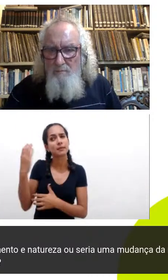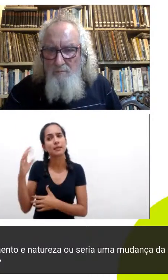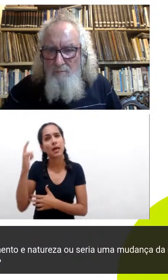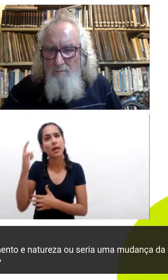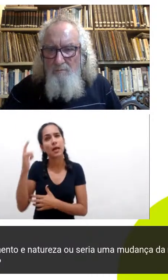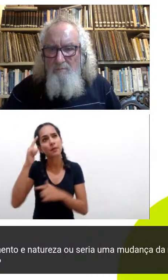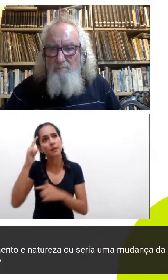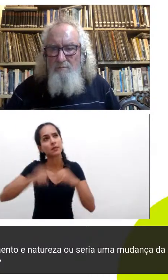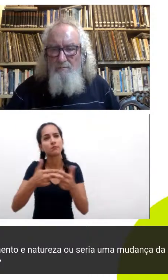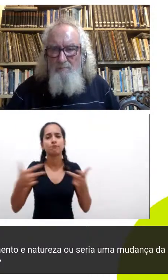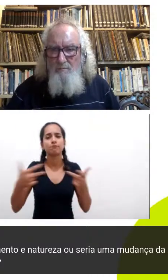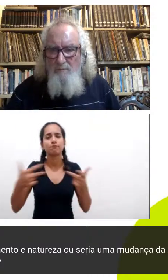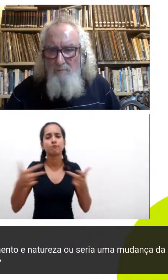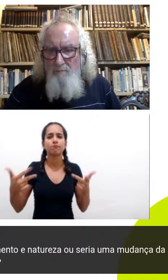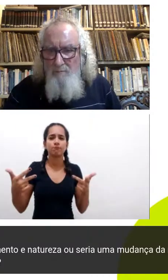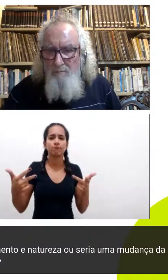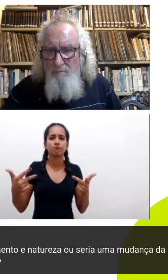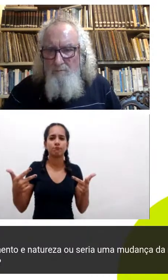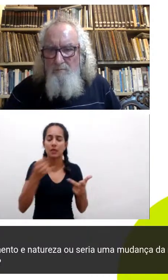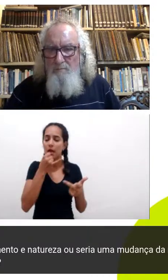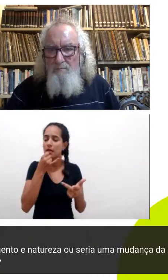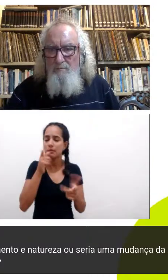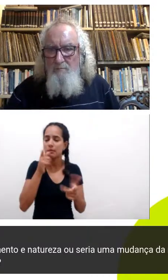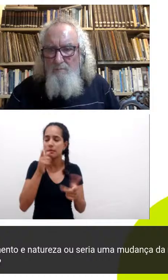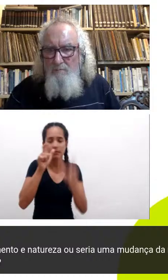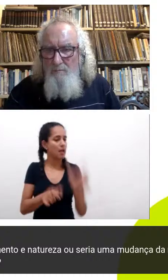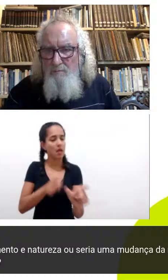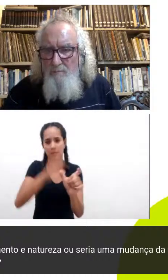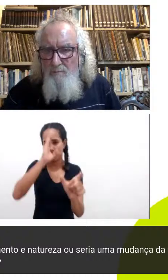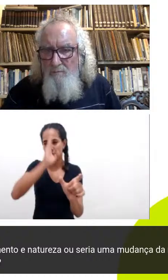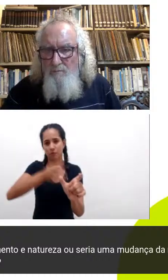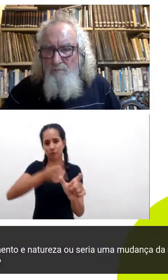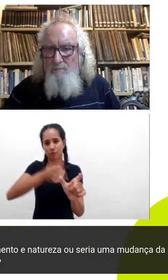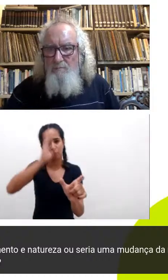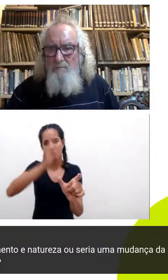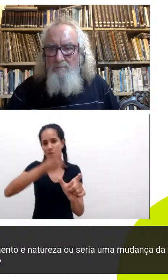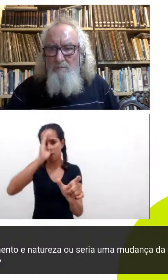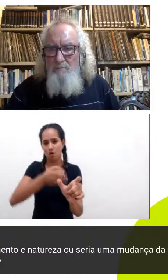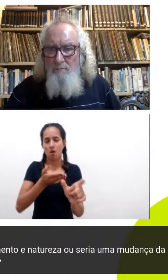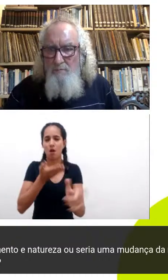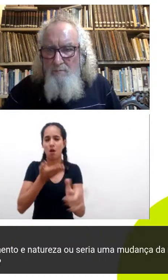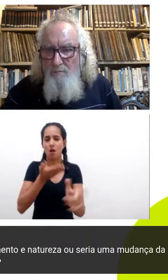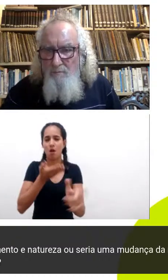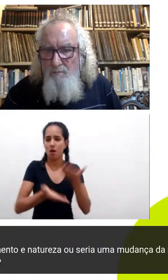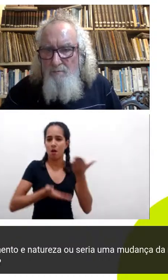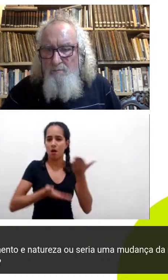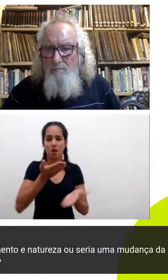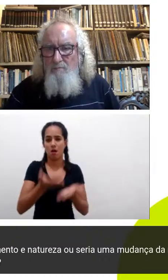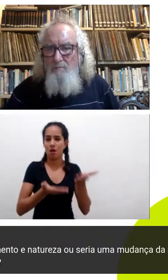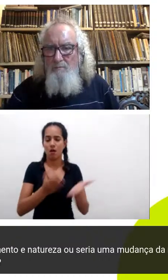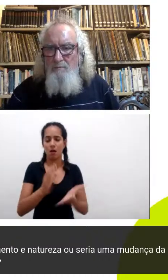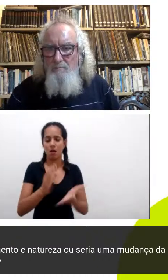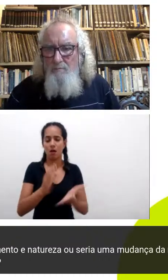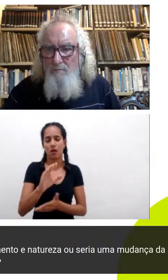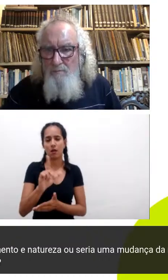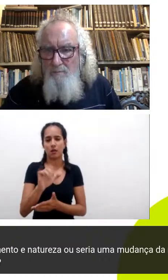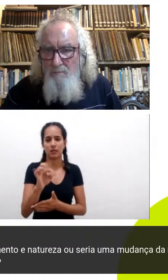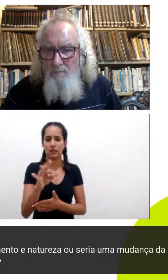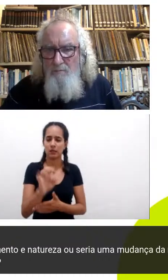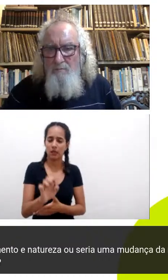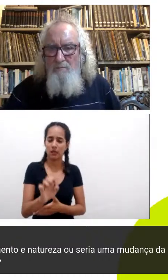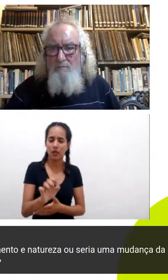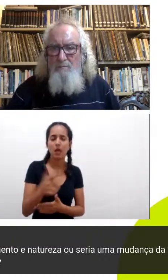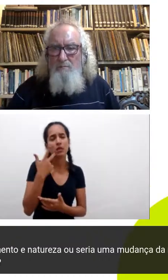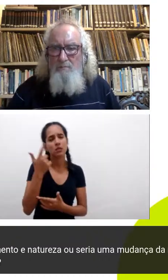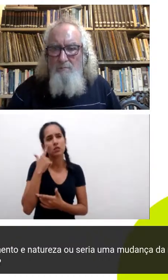cliente no centro cliente no centro cliente no centro porque o cliente tem que tá no centro e tal né e aí a gente viu a uberização da sociedade né